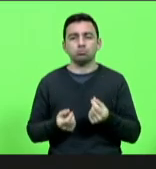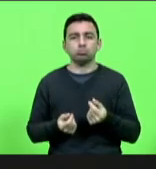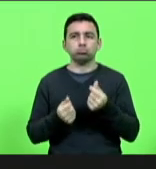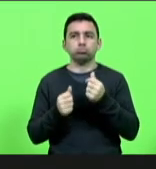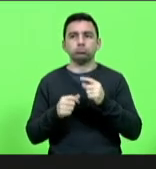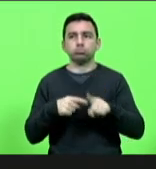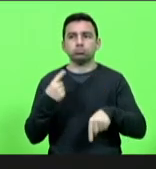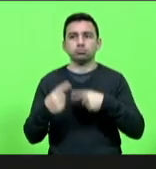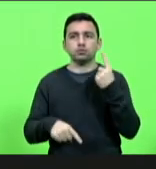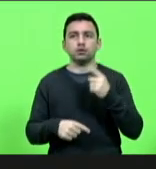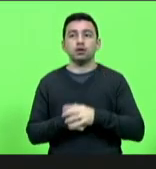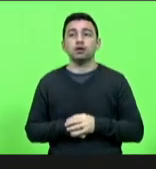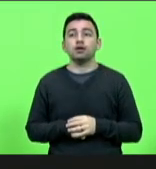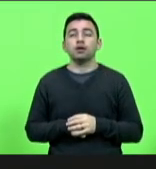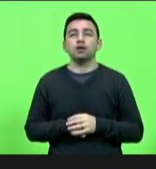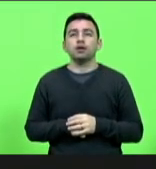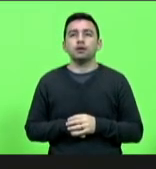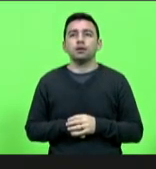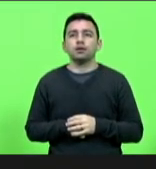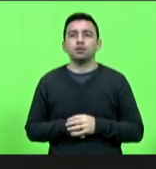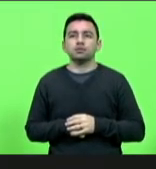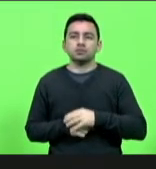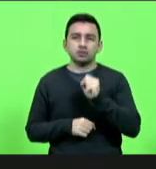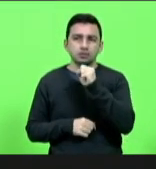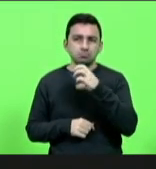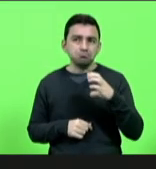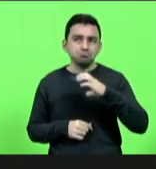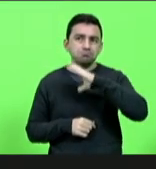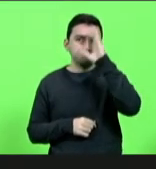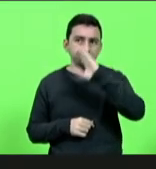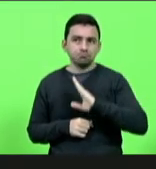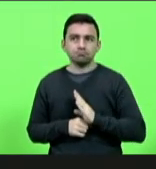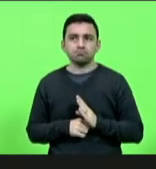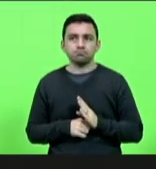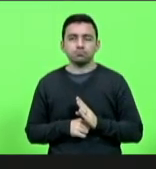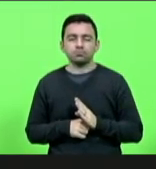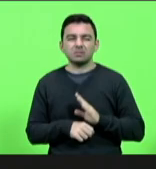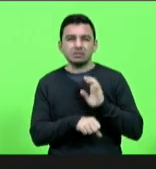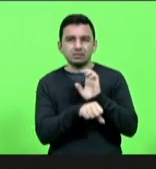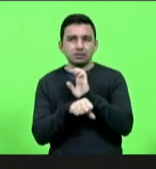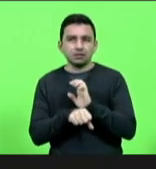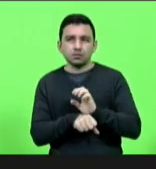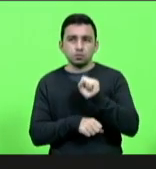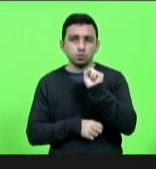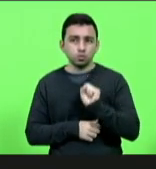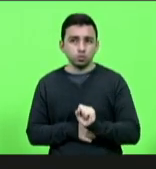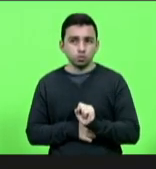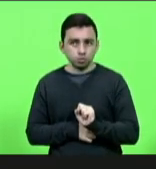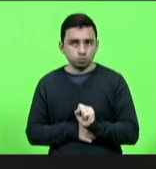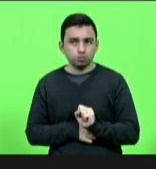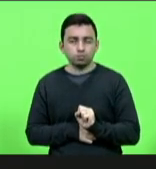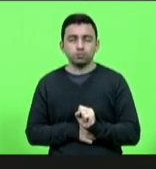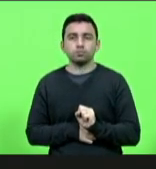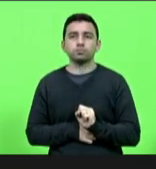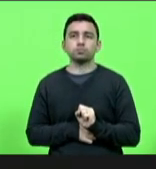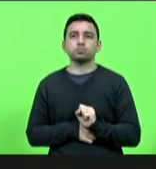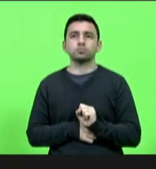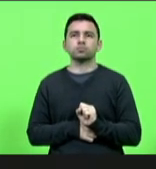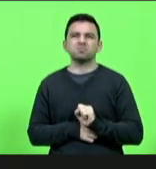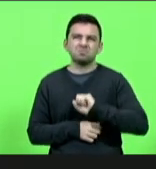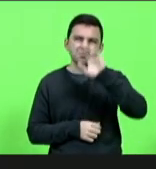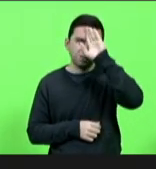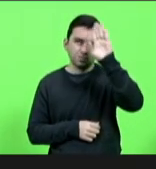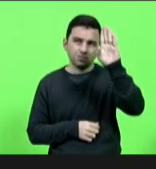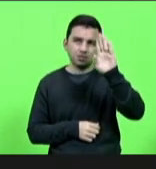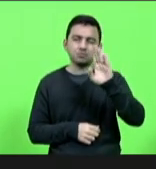Santa Catarina Brasil os estados do sul aqui principalmente nossos